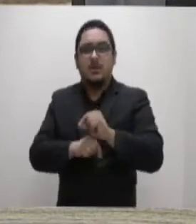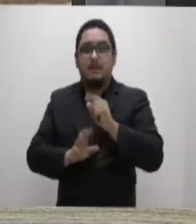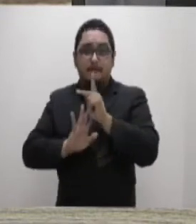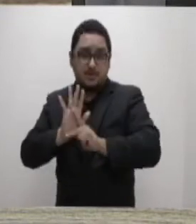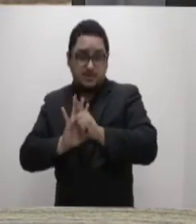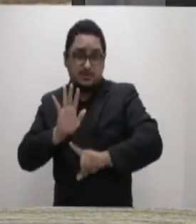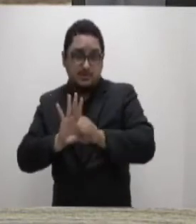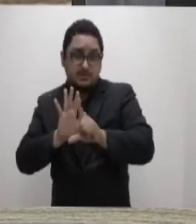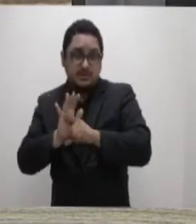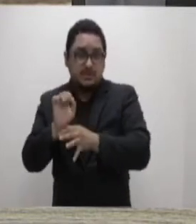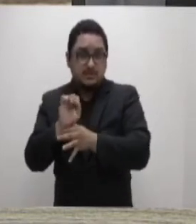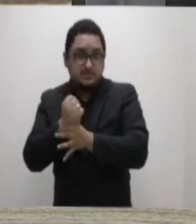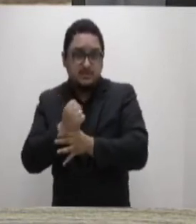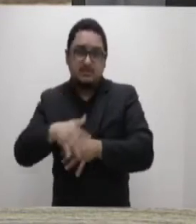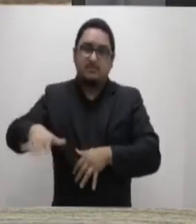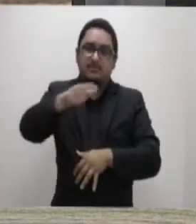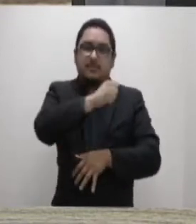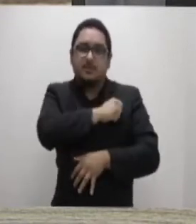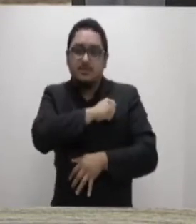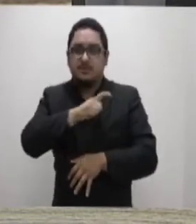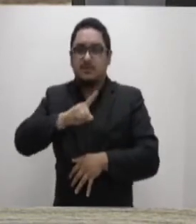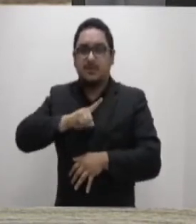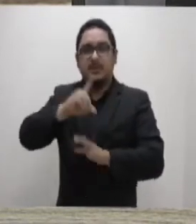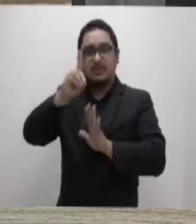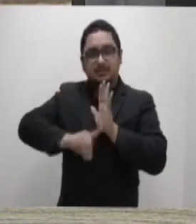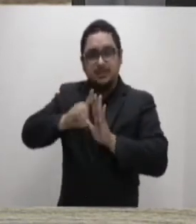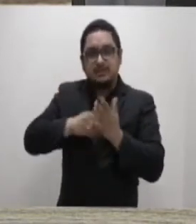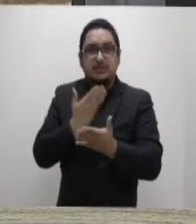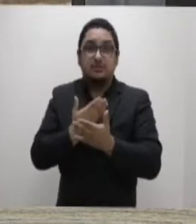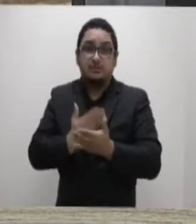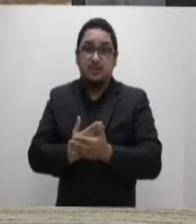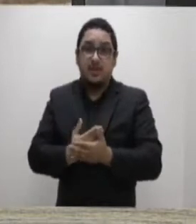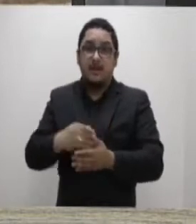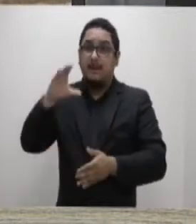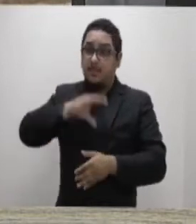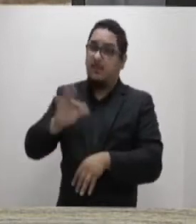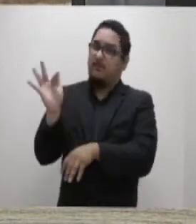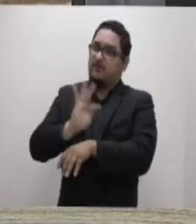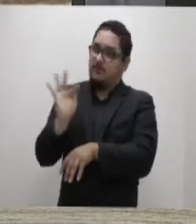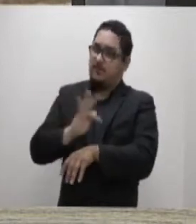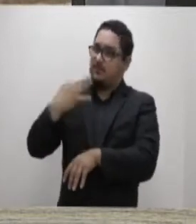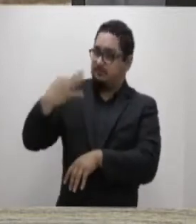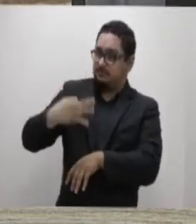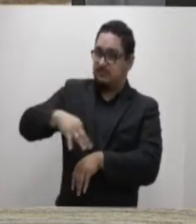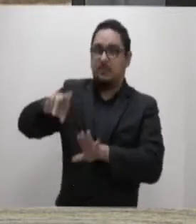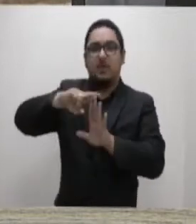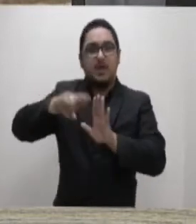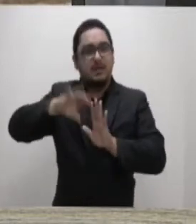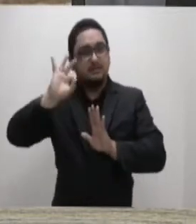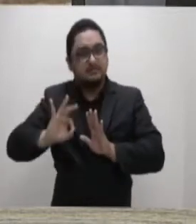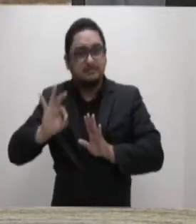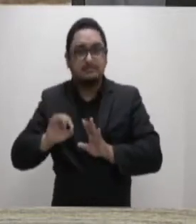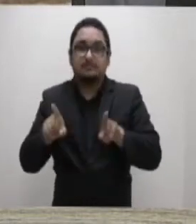para assegurar aos estudantes o direito de serem educados na norma culta da língua portuguesa e determinar